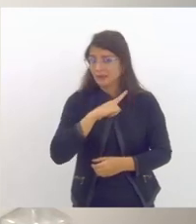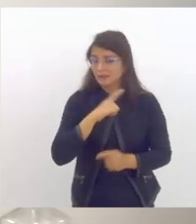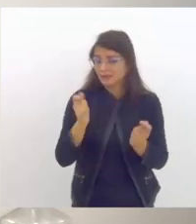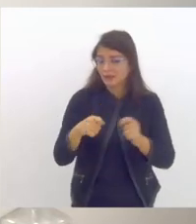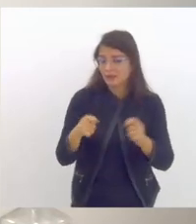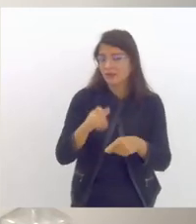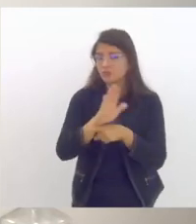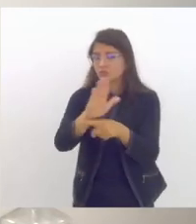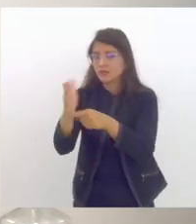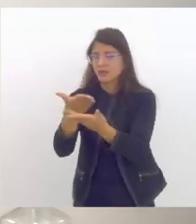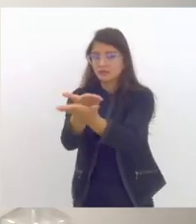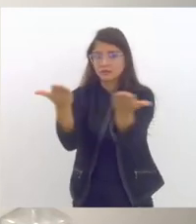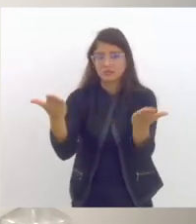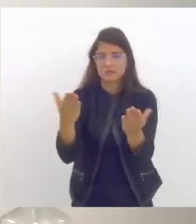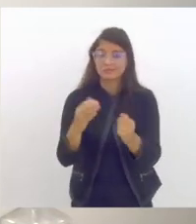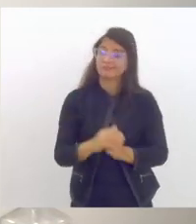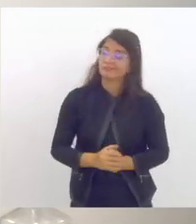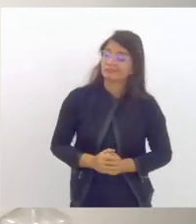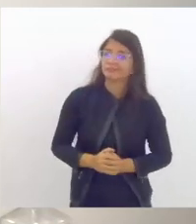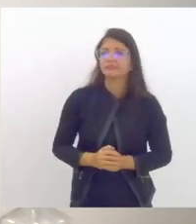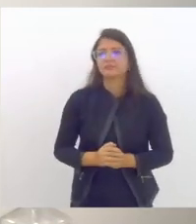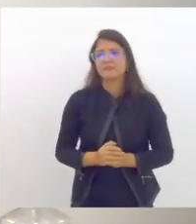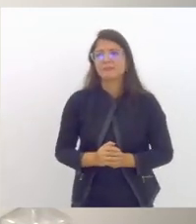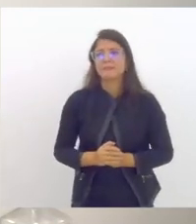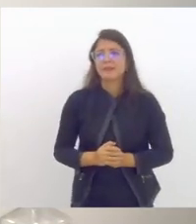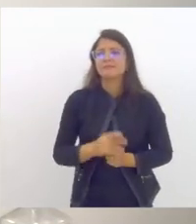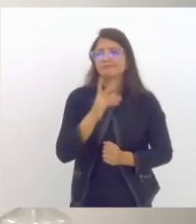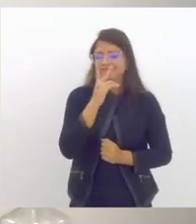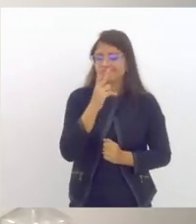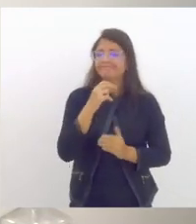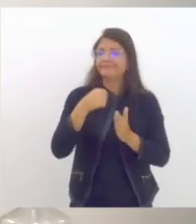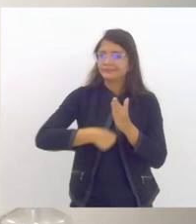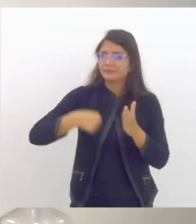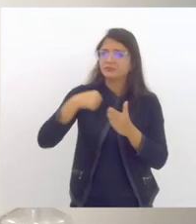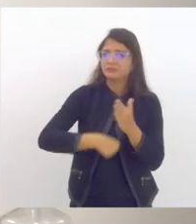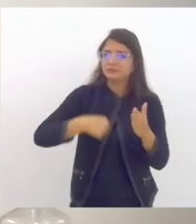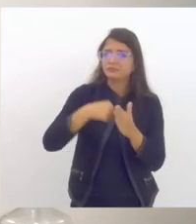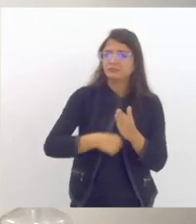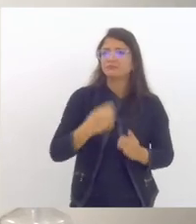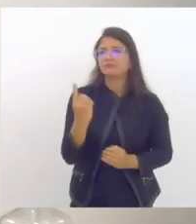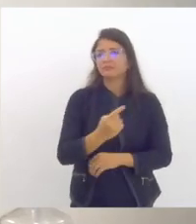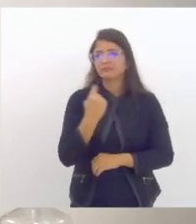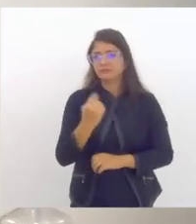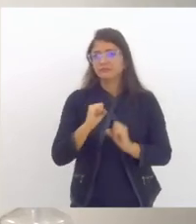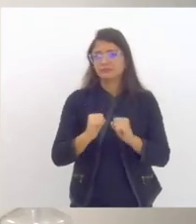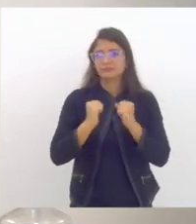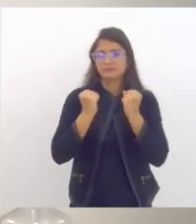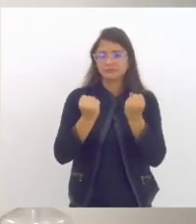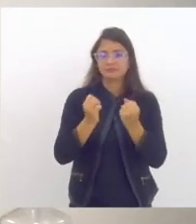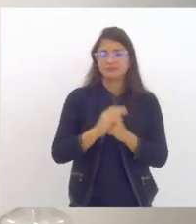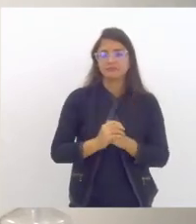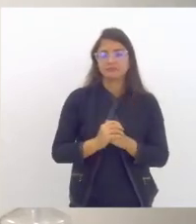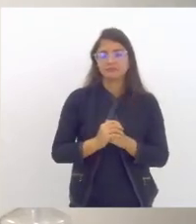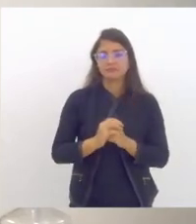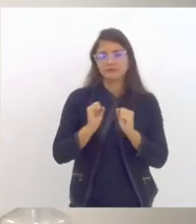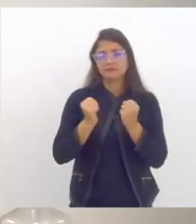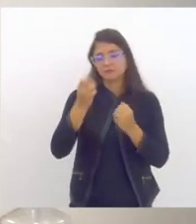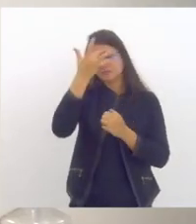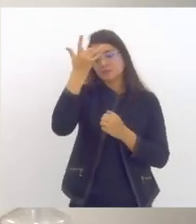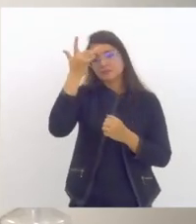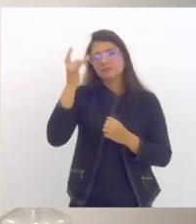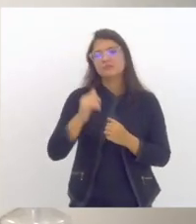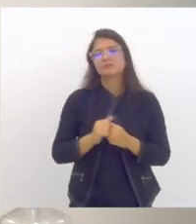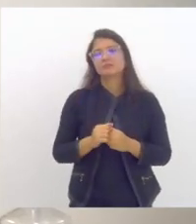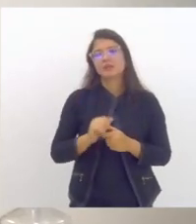essa conexão com a rede obviamente essa é uma batalha que a gente tem travado aqui no âmbito da Frente Parlamentar em Defesa da Saúde Mental e que